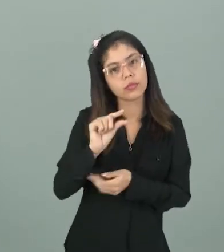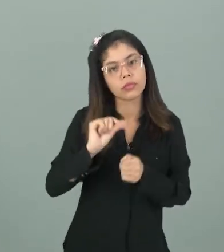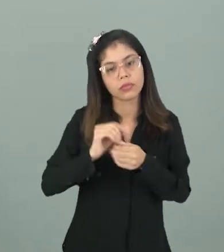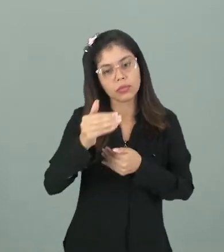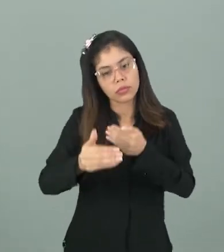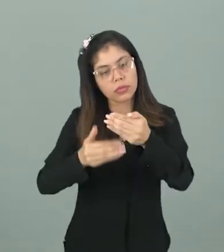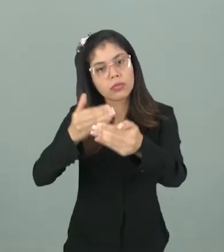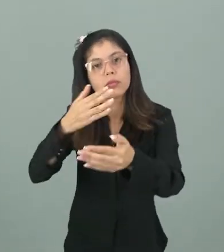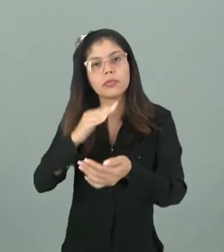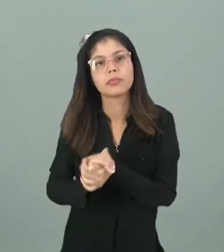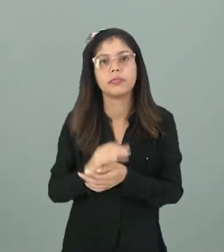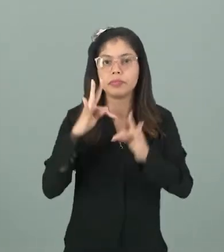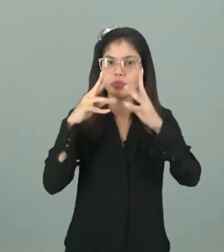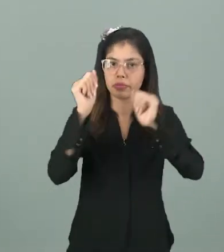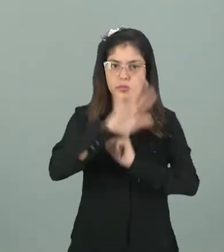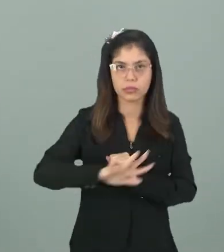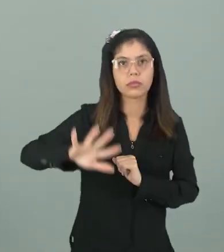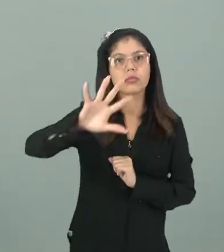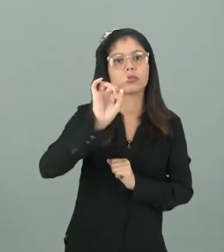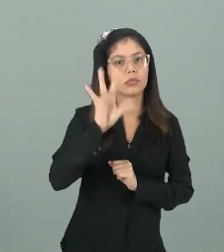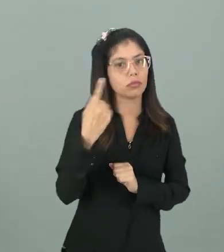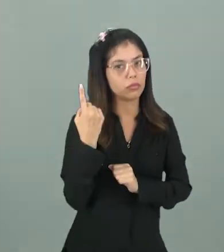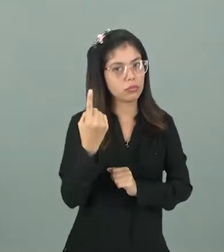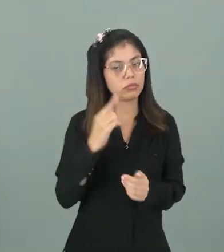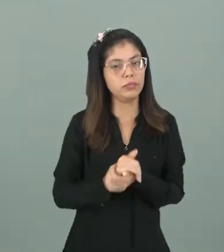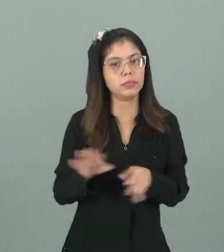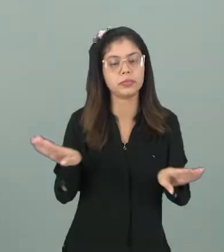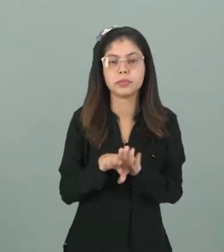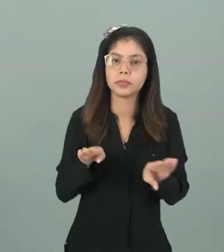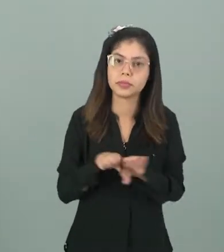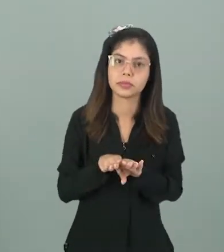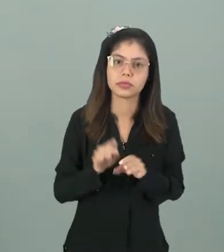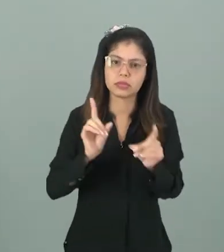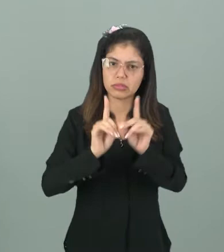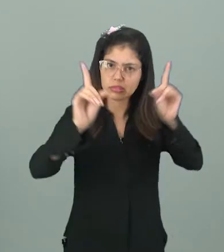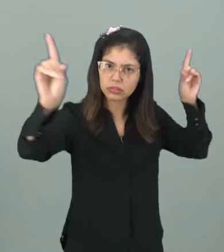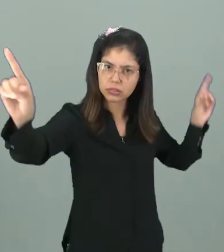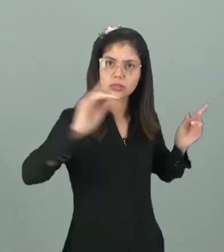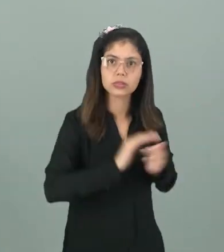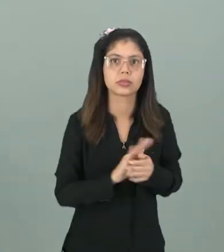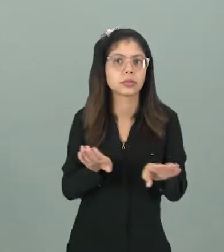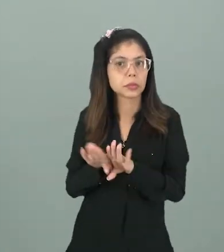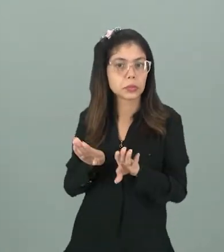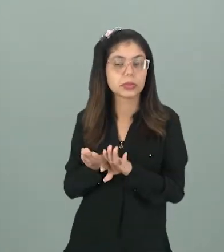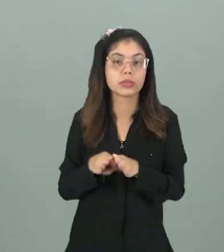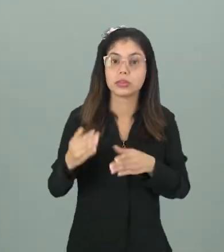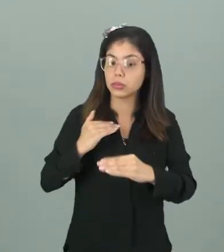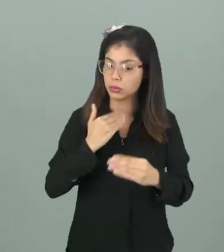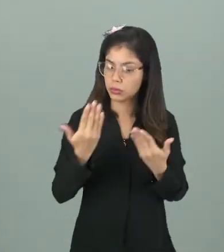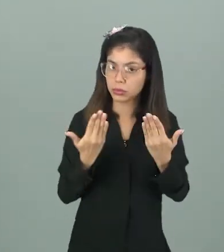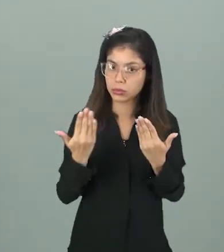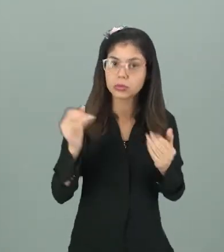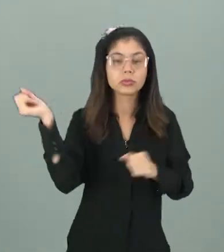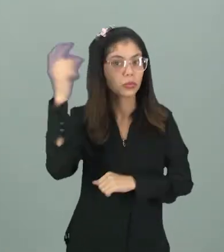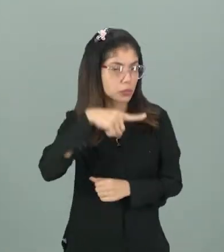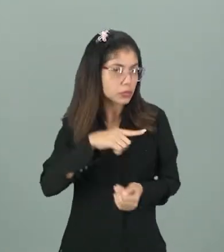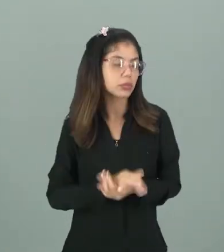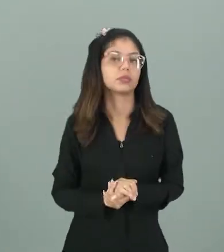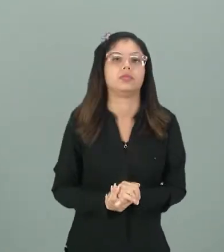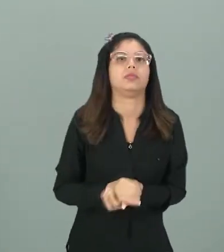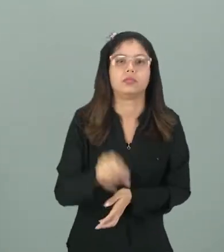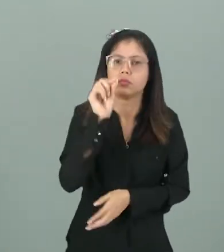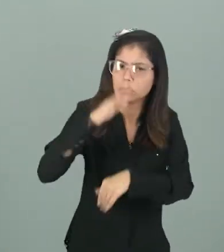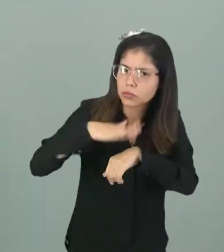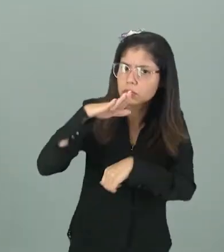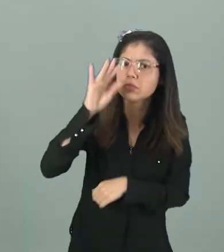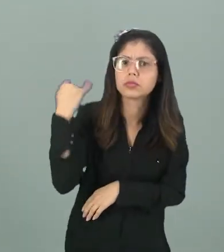percurso total, não dura apenas um dia. Depende muito da distância também que ele tem em relação ao Sol. E aí,